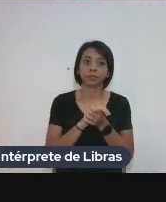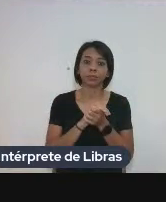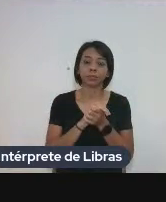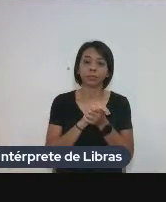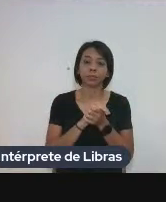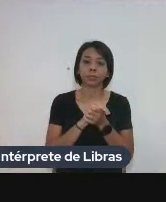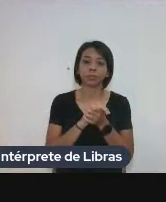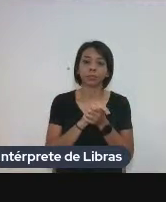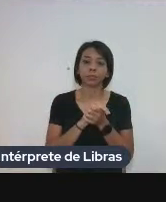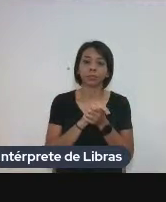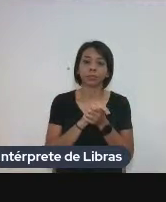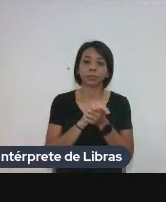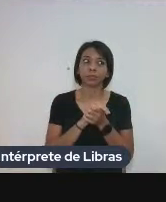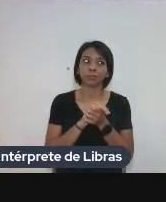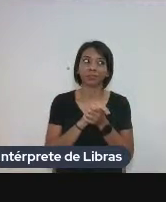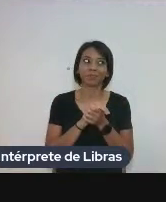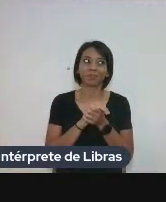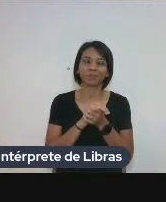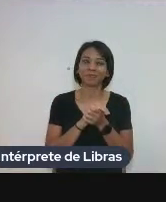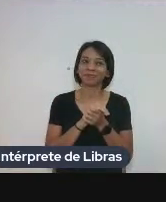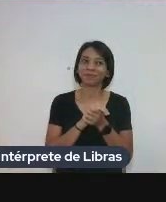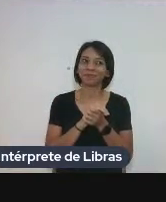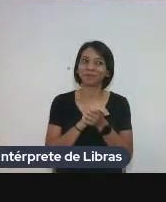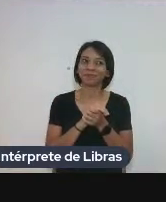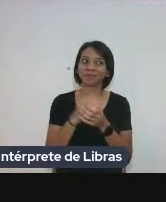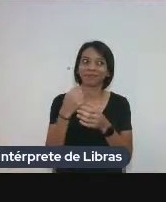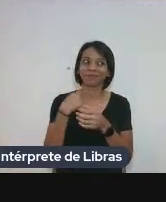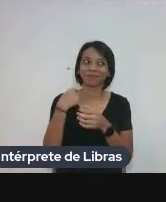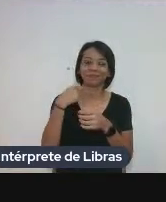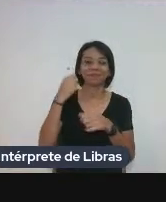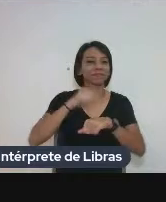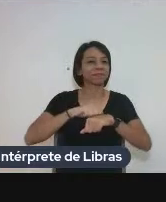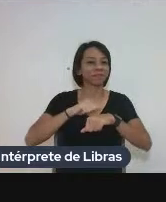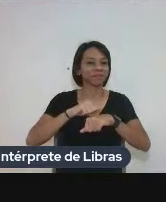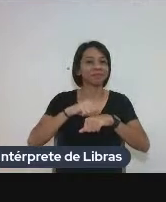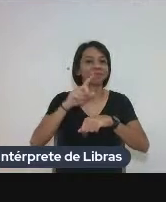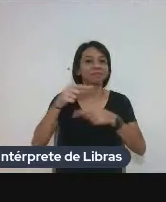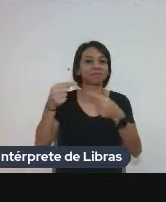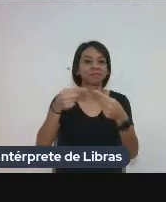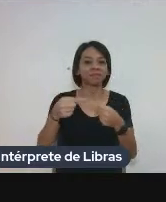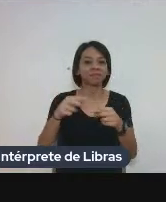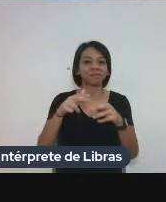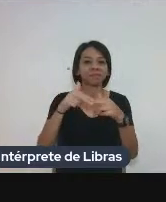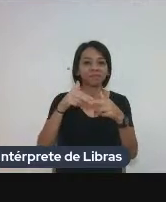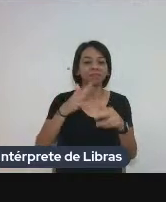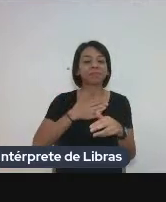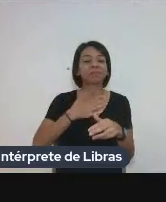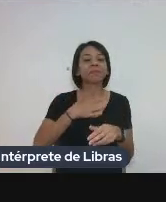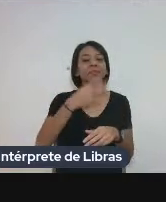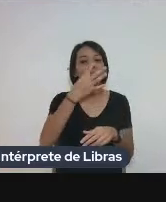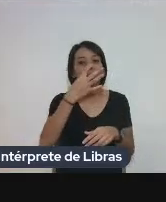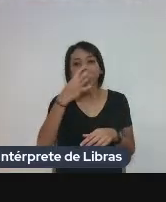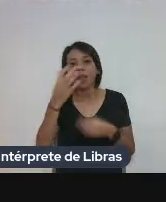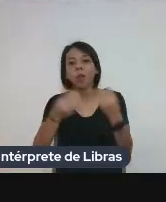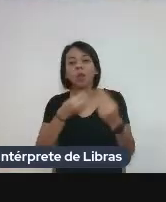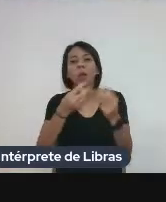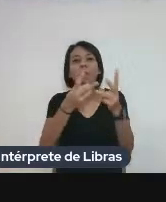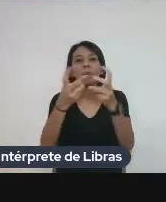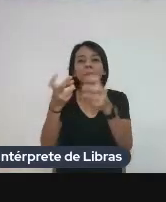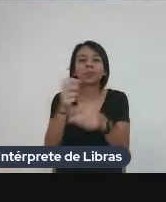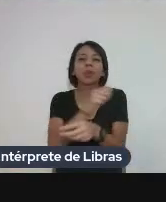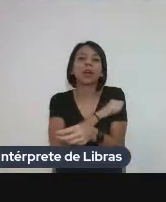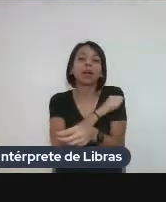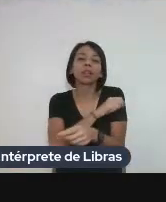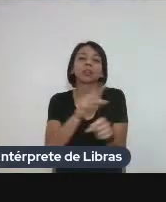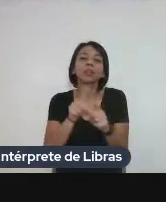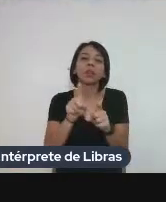Aí, eu tentei pensar, né? É uma discussão, então, eu não estou ditando nada, mas é a partir da minha observação como aluna e através